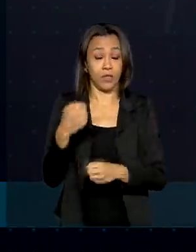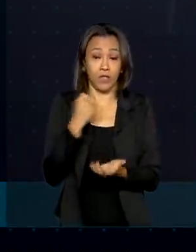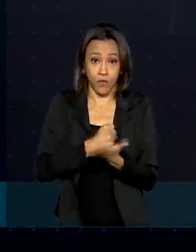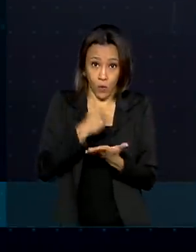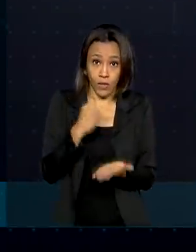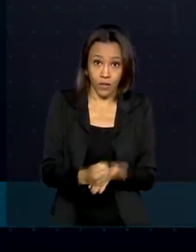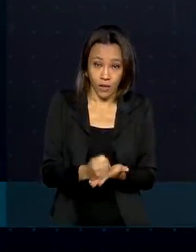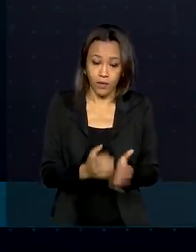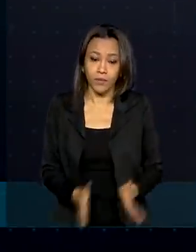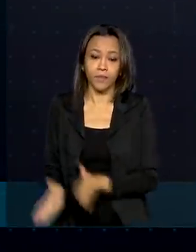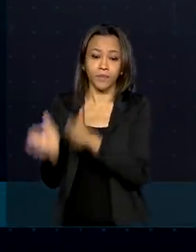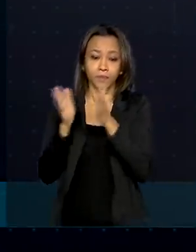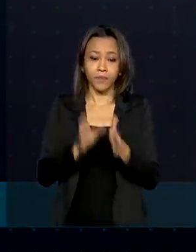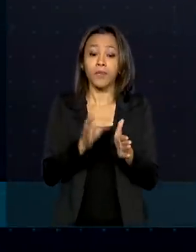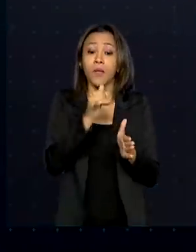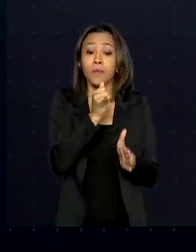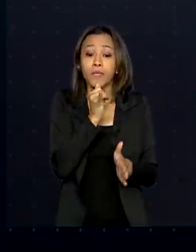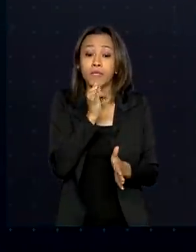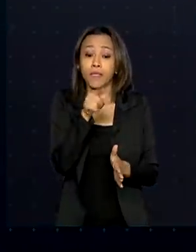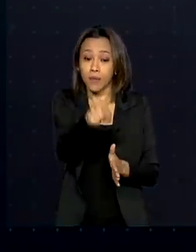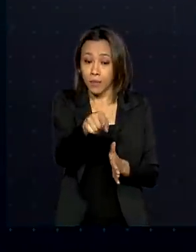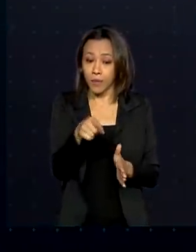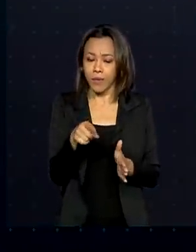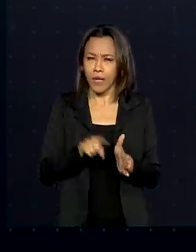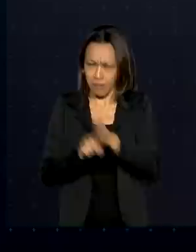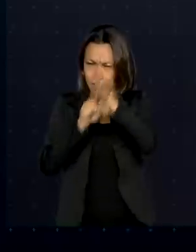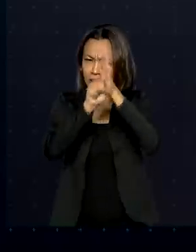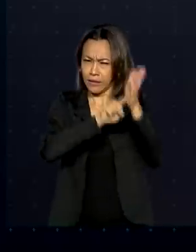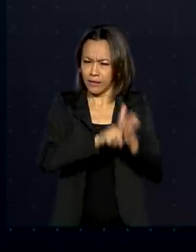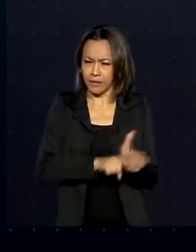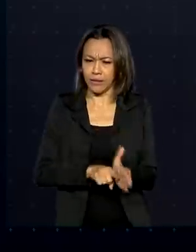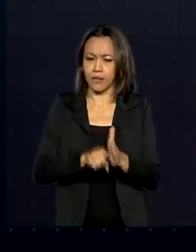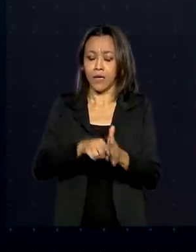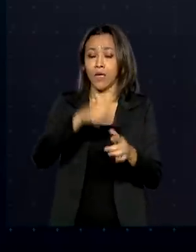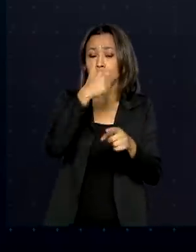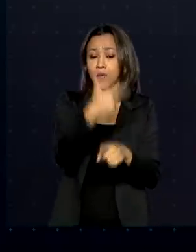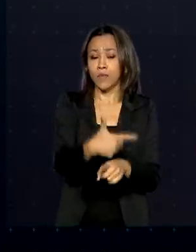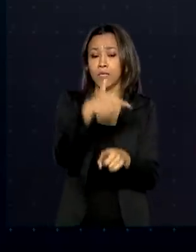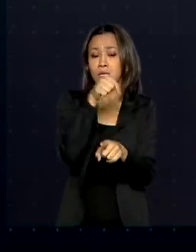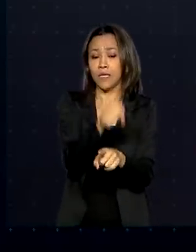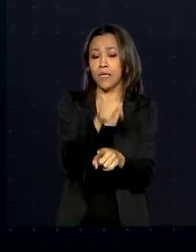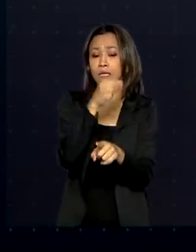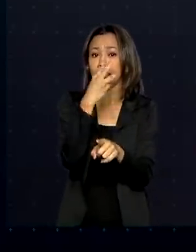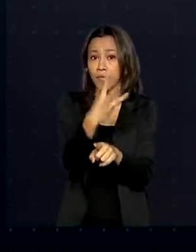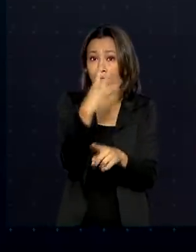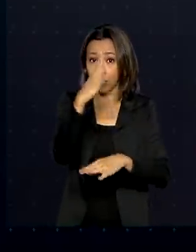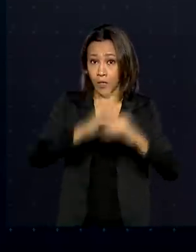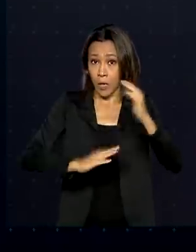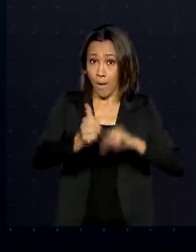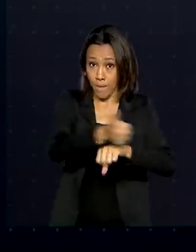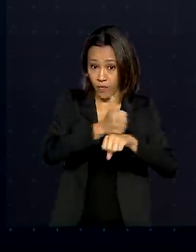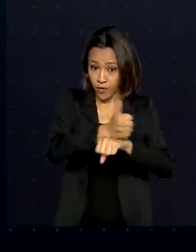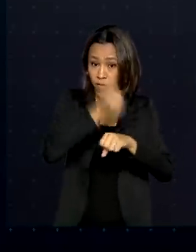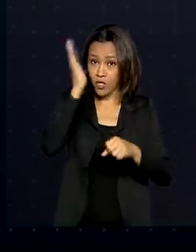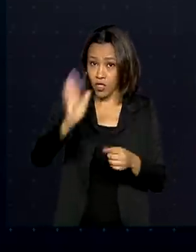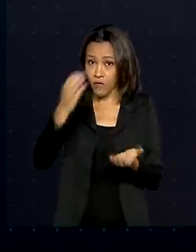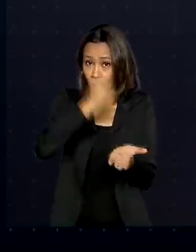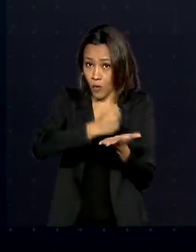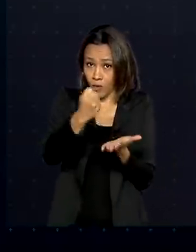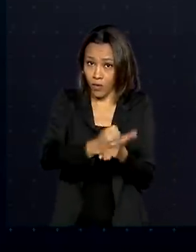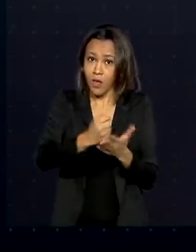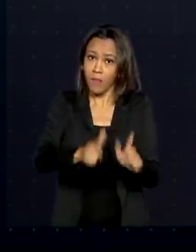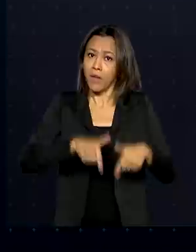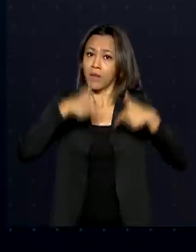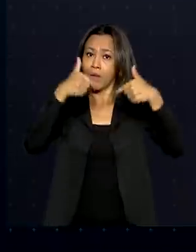Em um dos recortes, por exemplo, entre os 273 profissionais que estão contratados para atuar na região